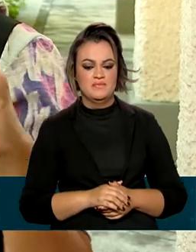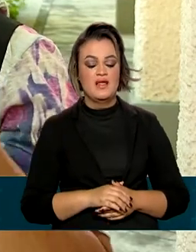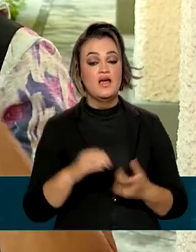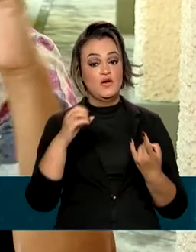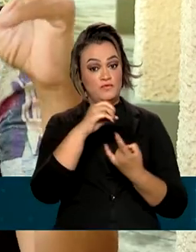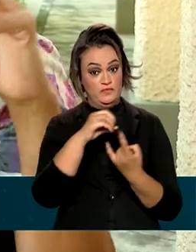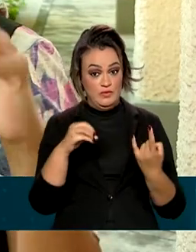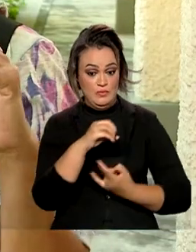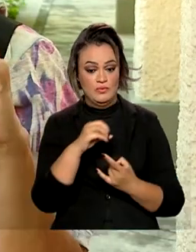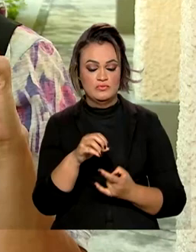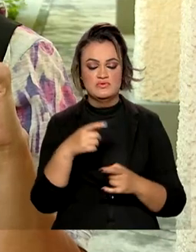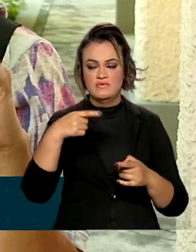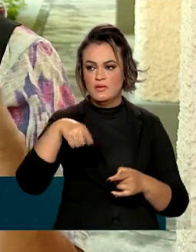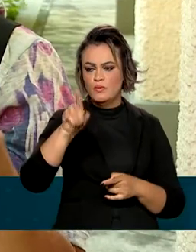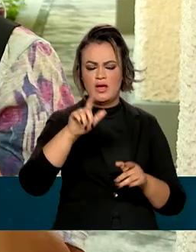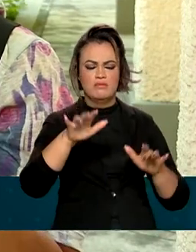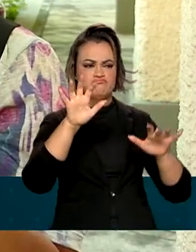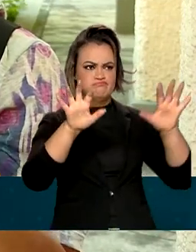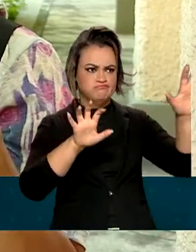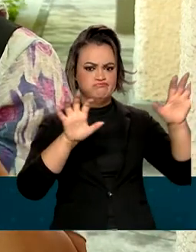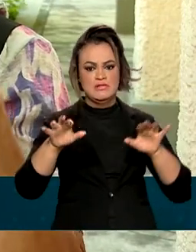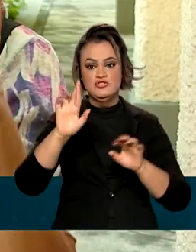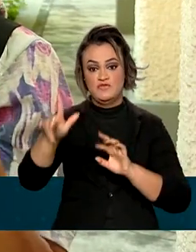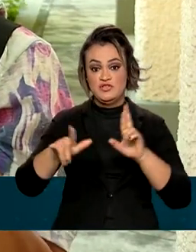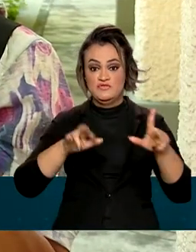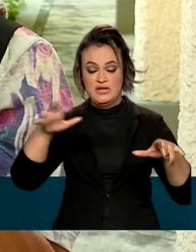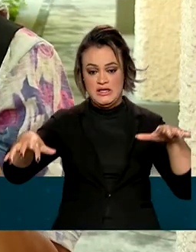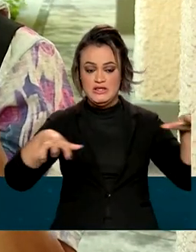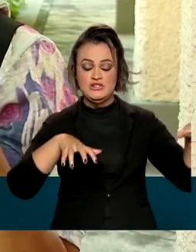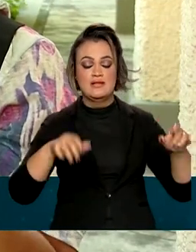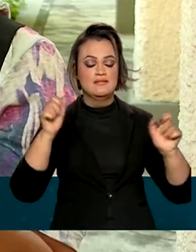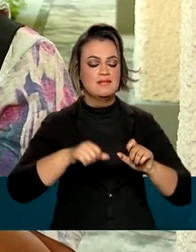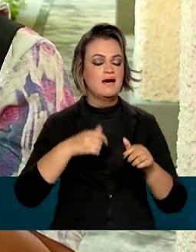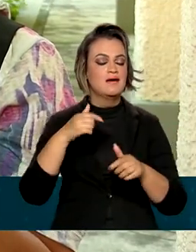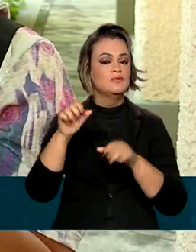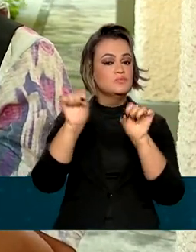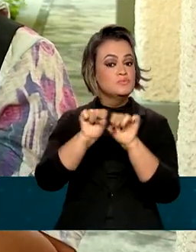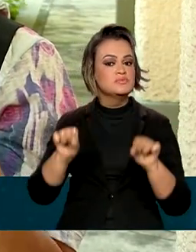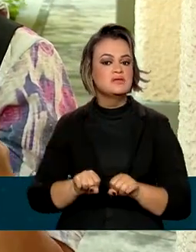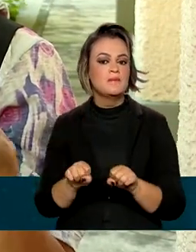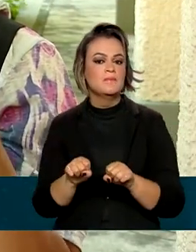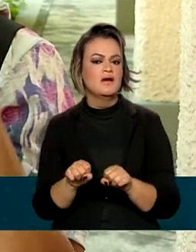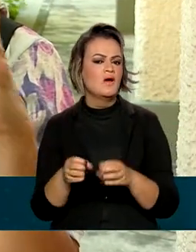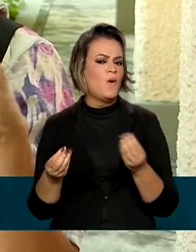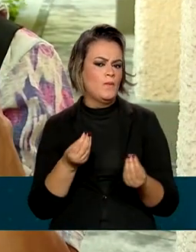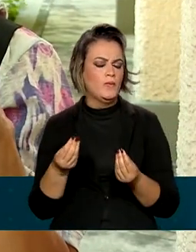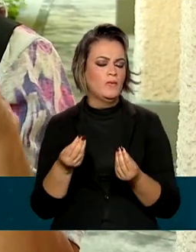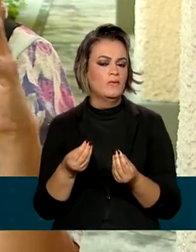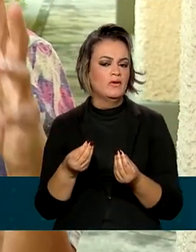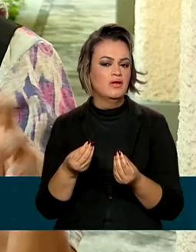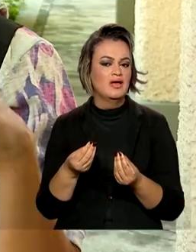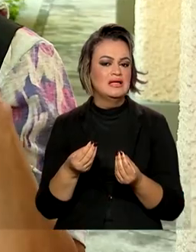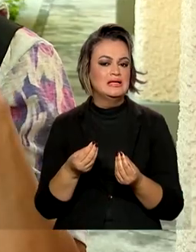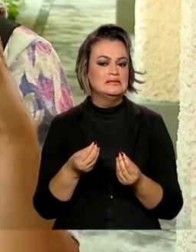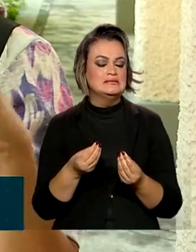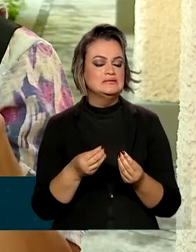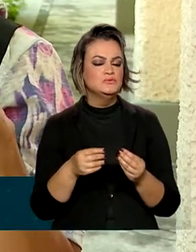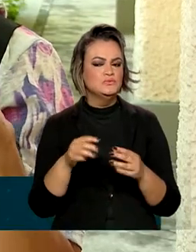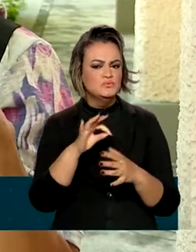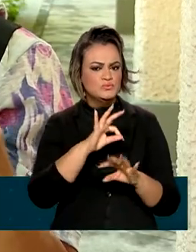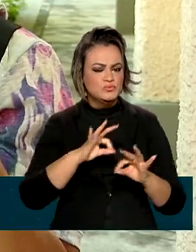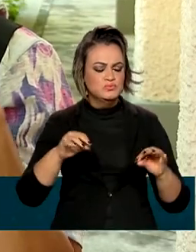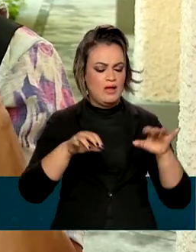Fiocruz, estando em diferentes lugares, ela pode trabalhar como um sistema, que é envolver todas as suas